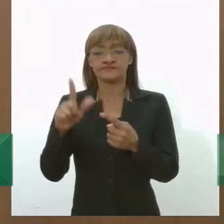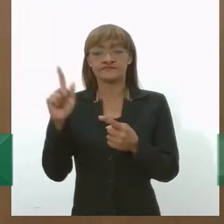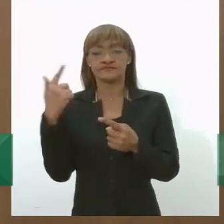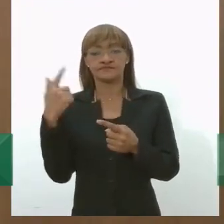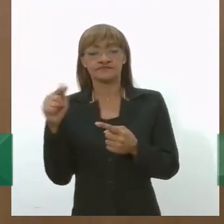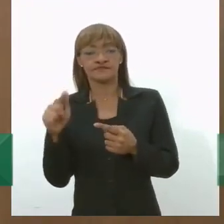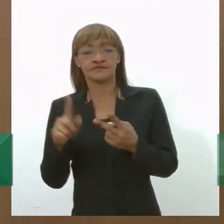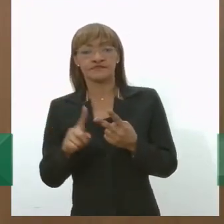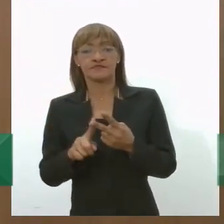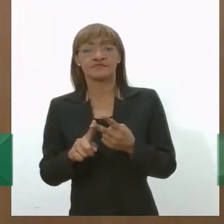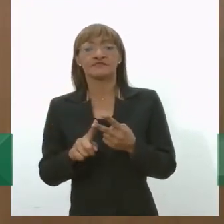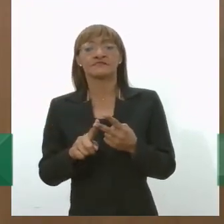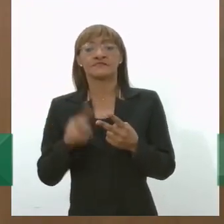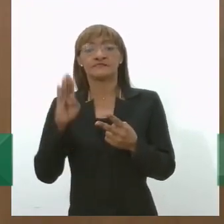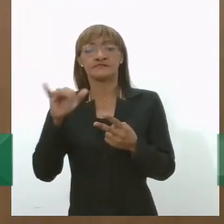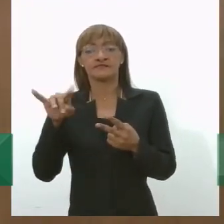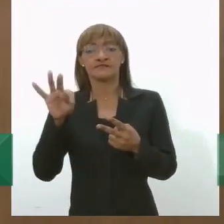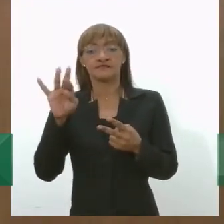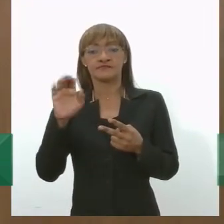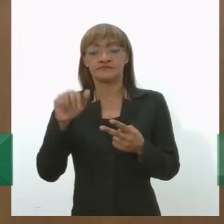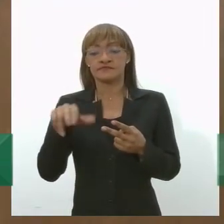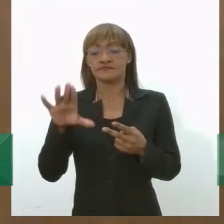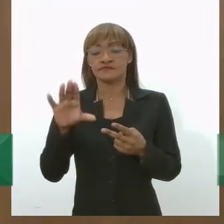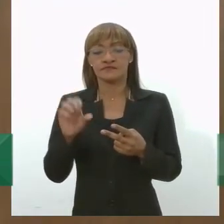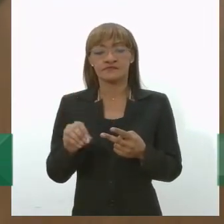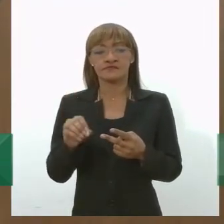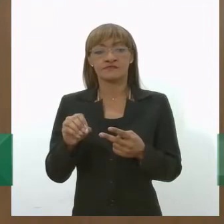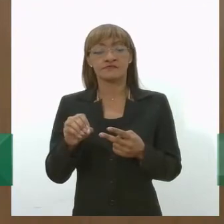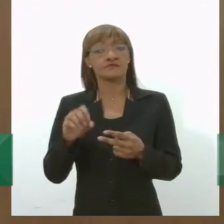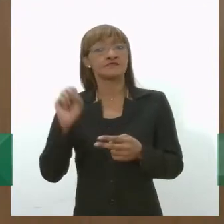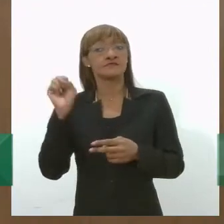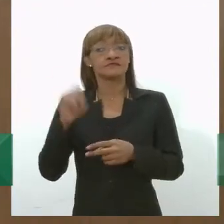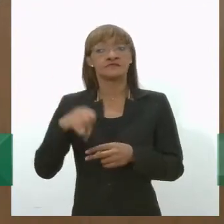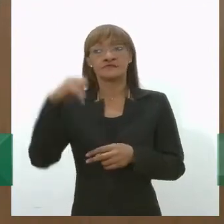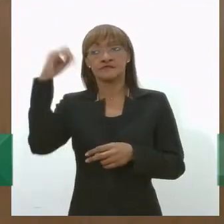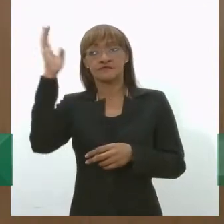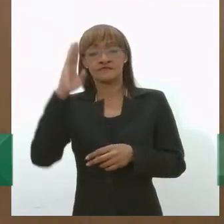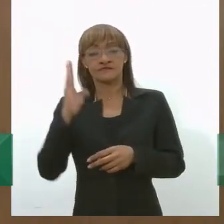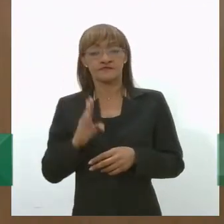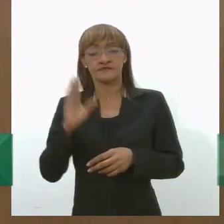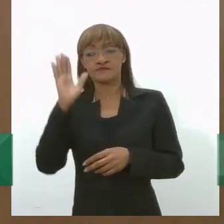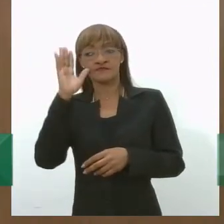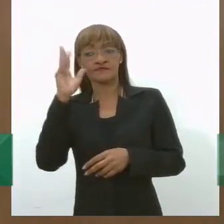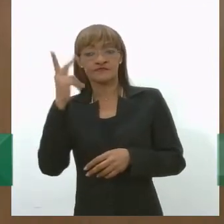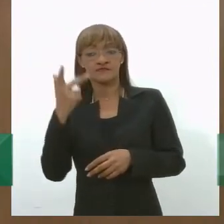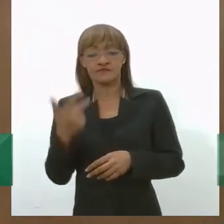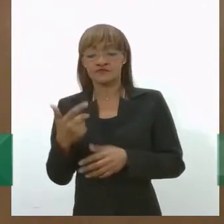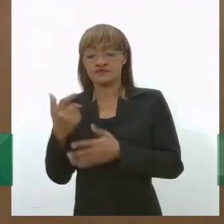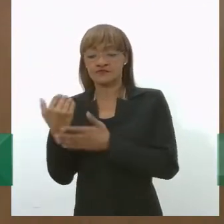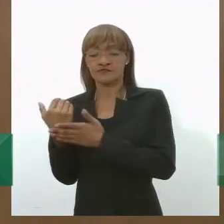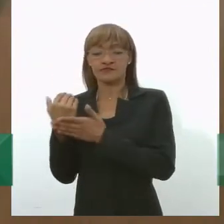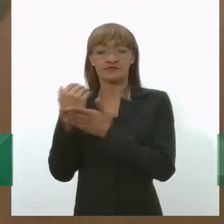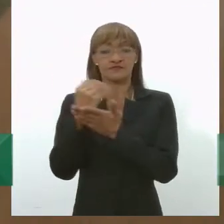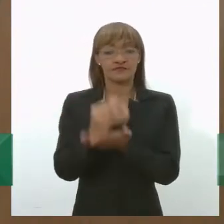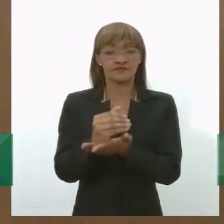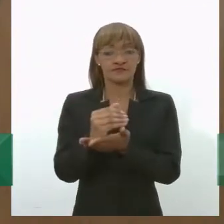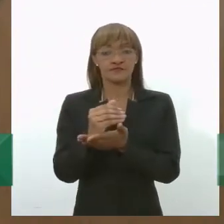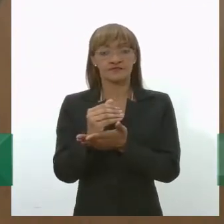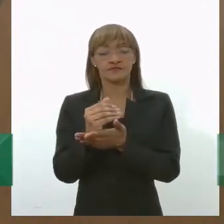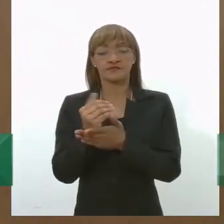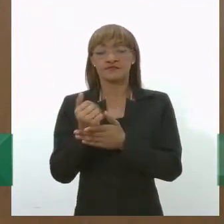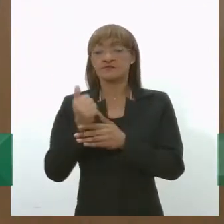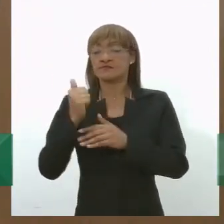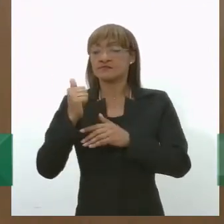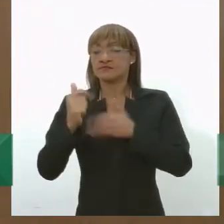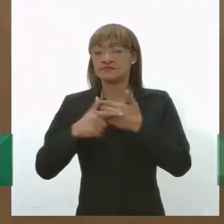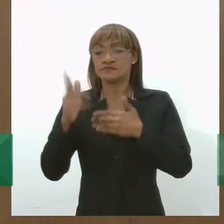energético da política internacional de combustíveis se o Brasil decidisse investir mais intensamente nesse tipo de produção quais seriam